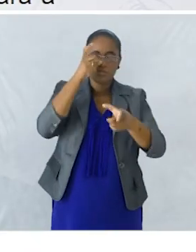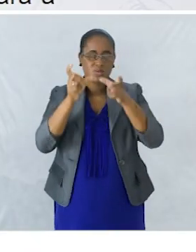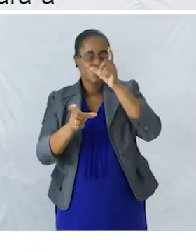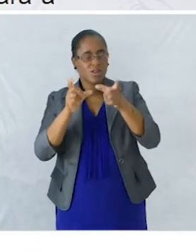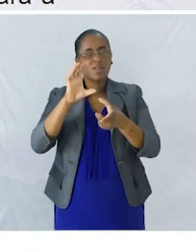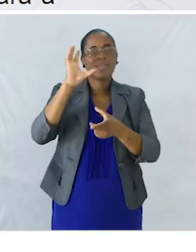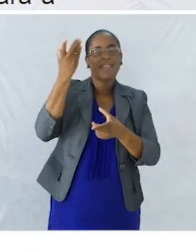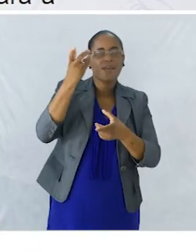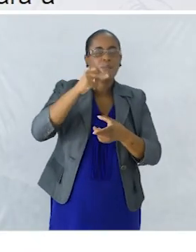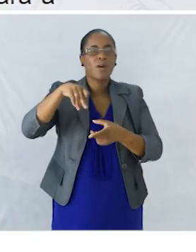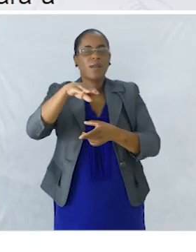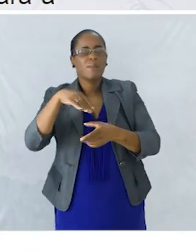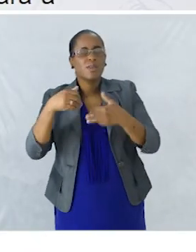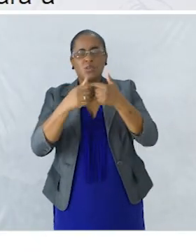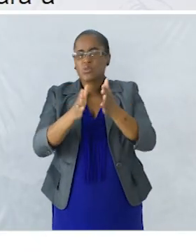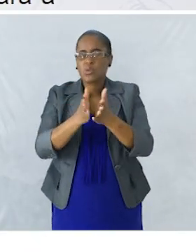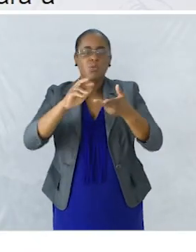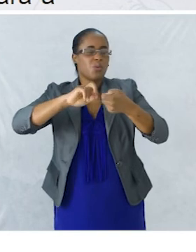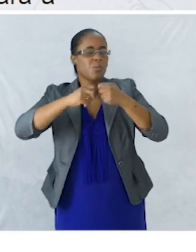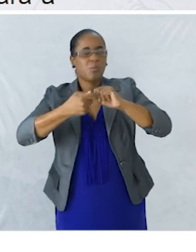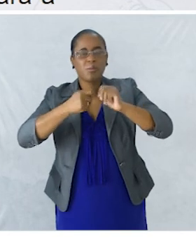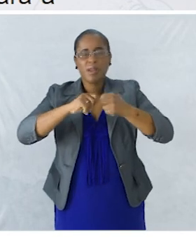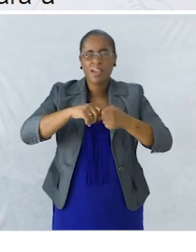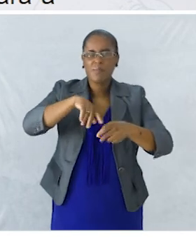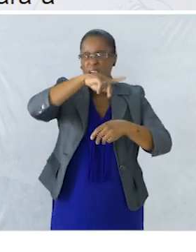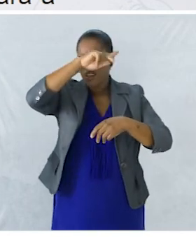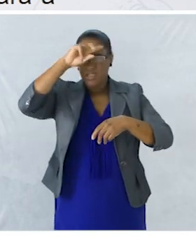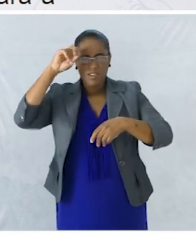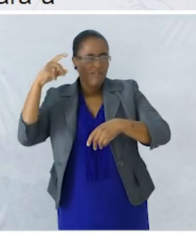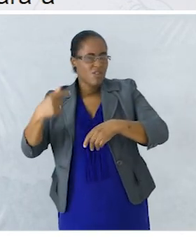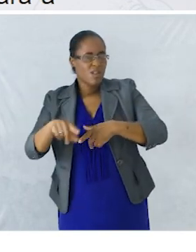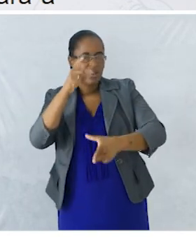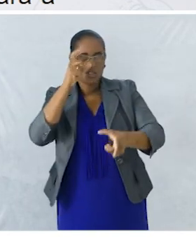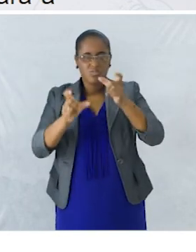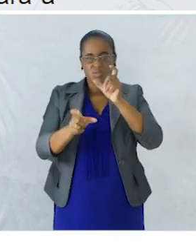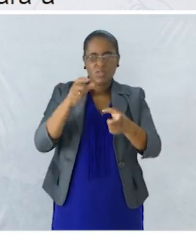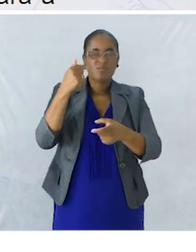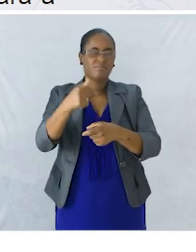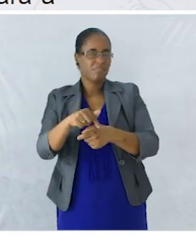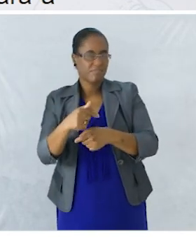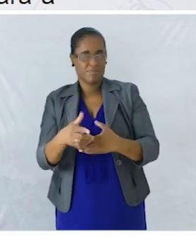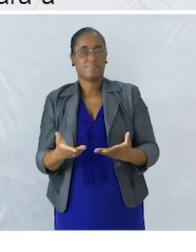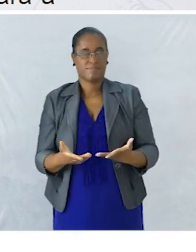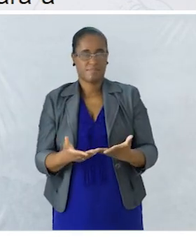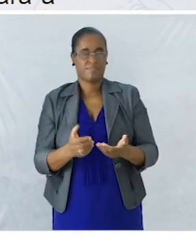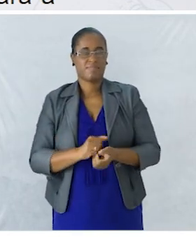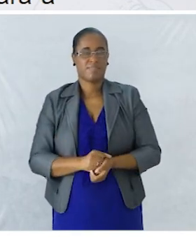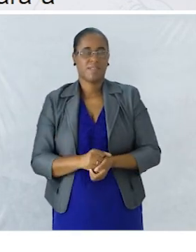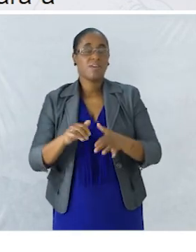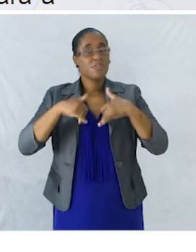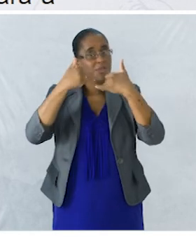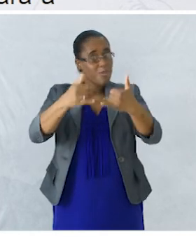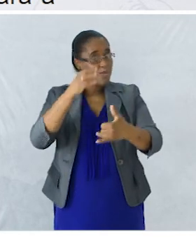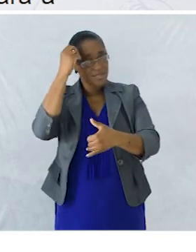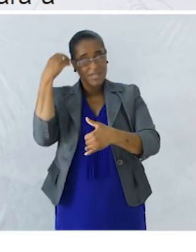ambiente todo O problema As dificuldades Que as personagens Vão enfrentar E depois Não